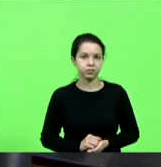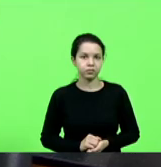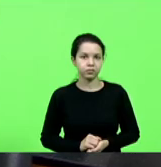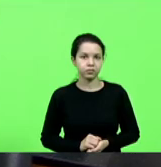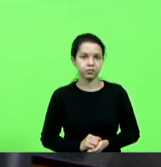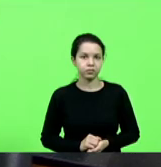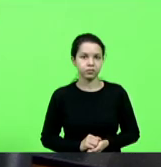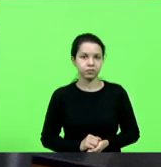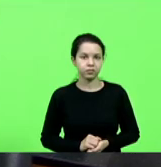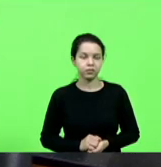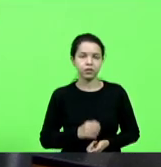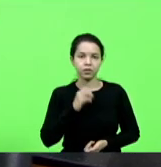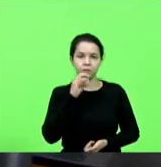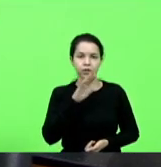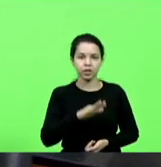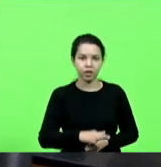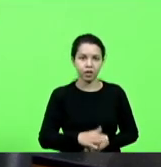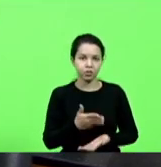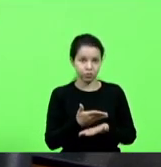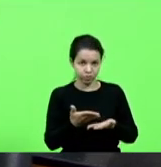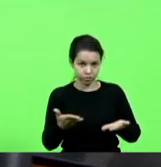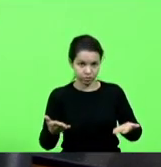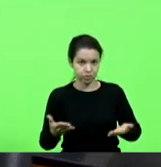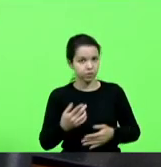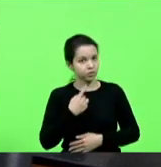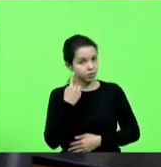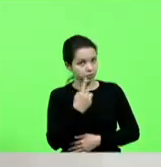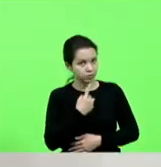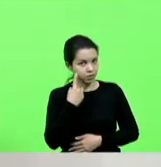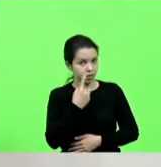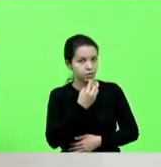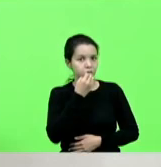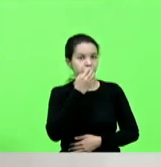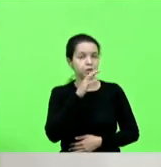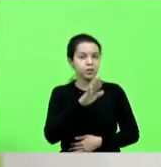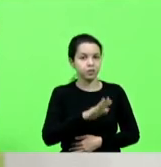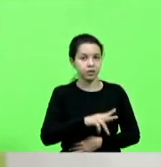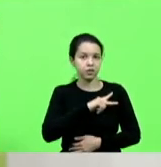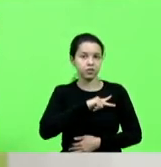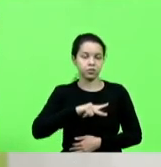Boa tarde senhores deputados senhores deputados boa tarde senhor presidente